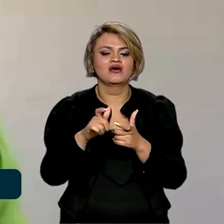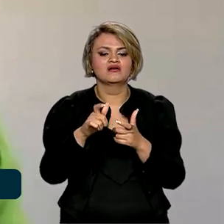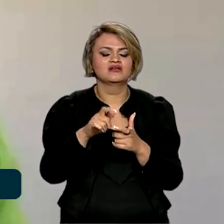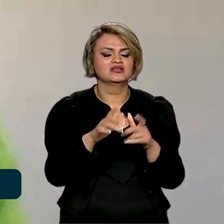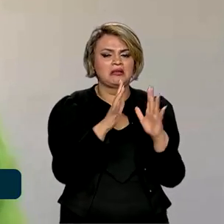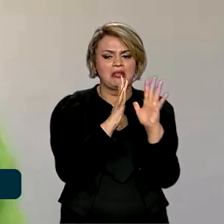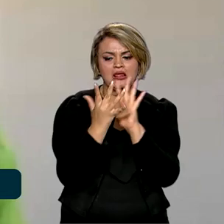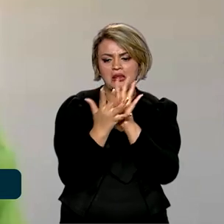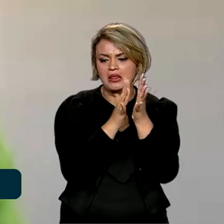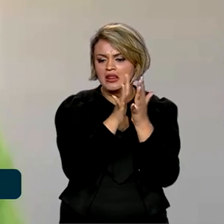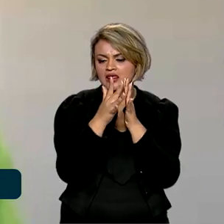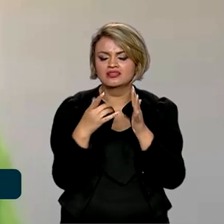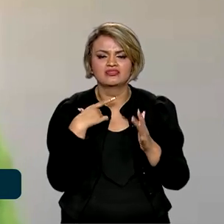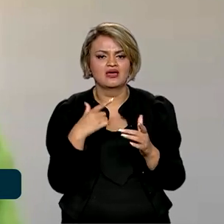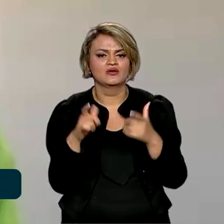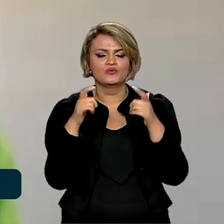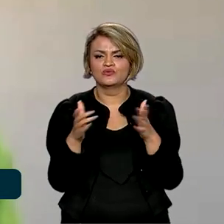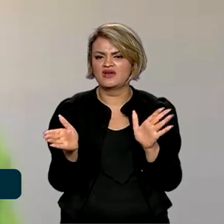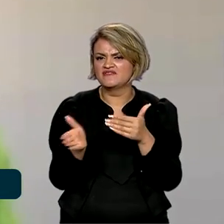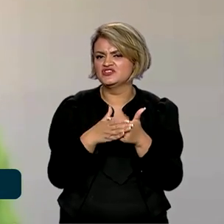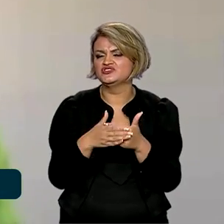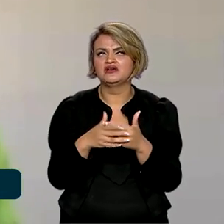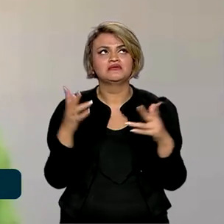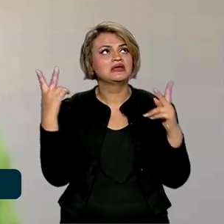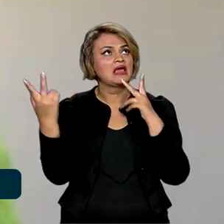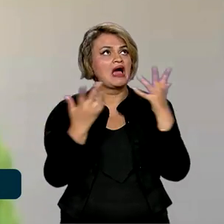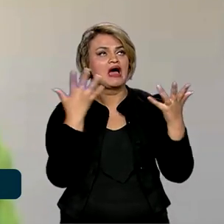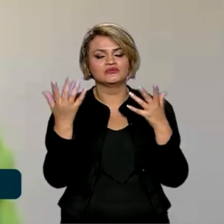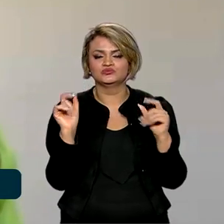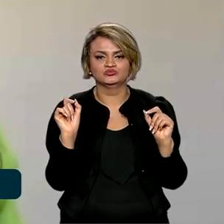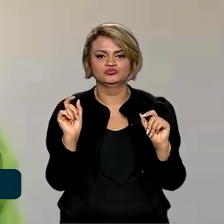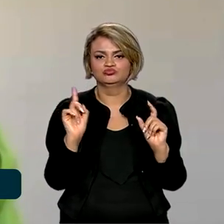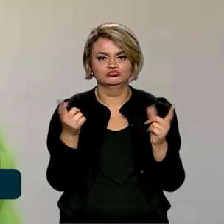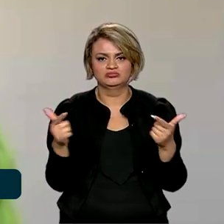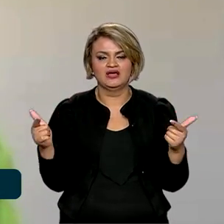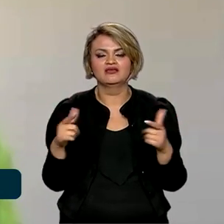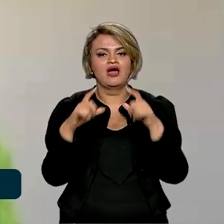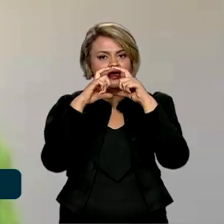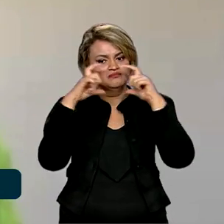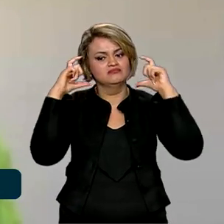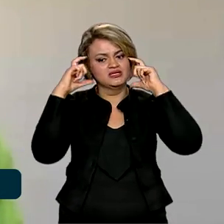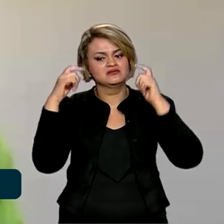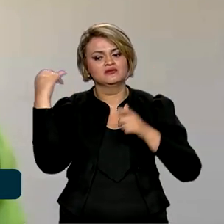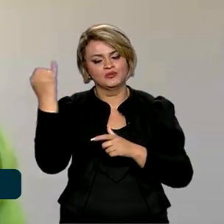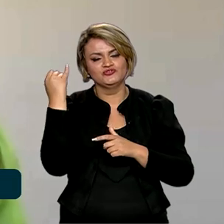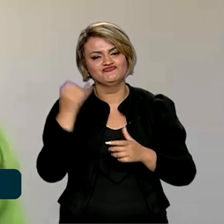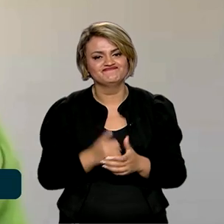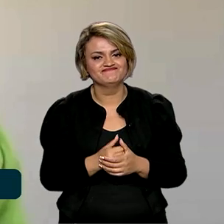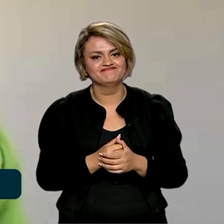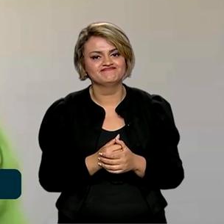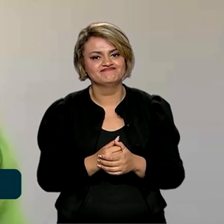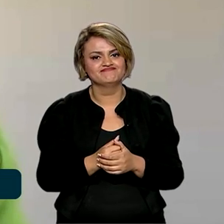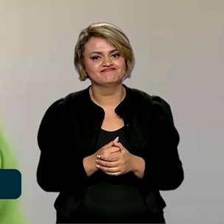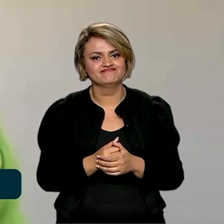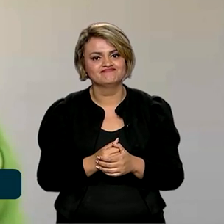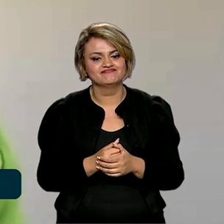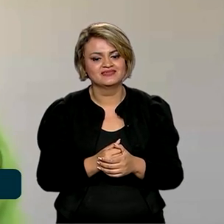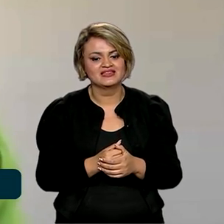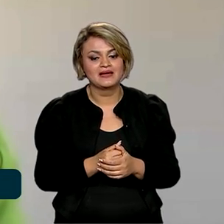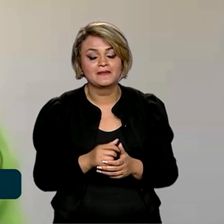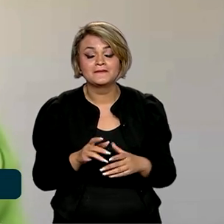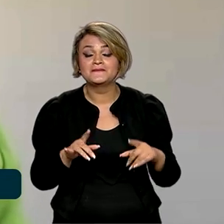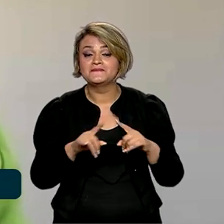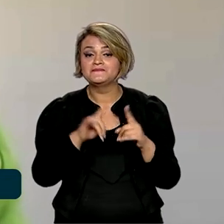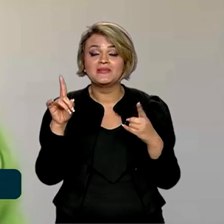aglomerações, locais fechados, mal ventilados, elas devem usar máscara para se proteger. Mas nós não